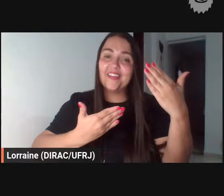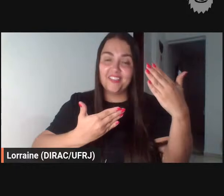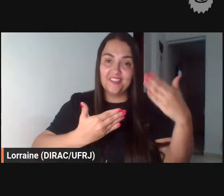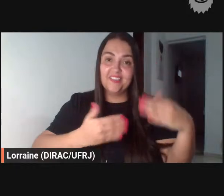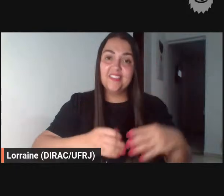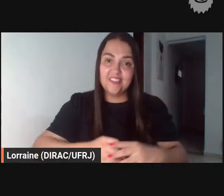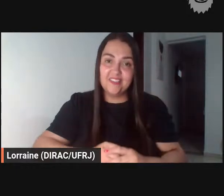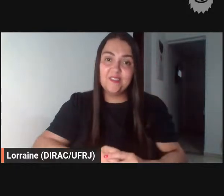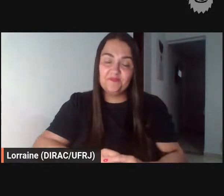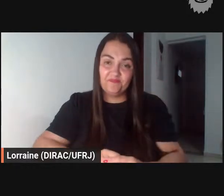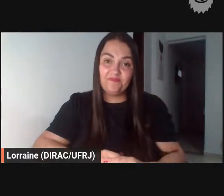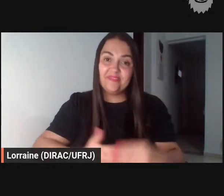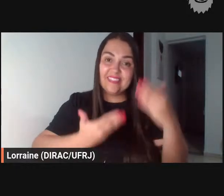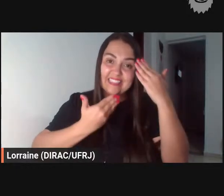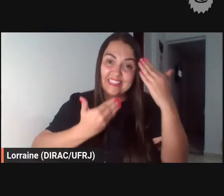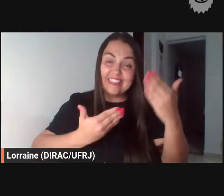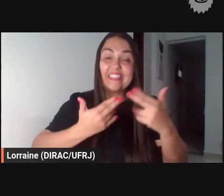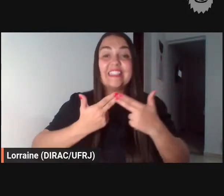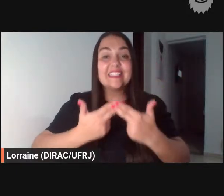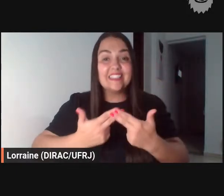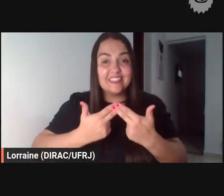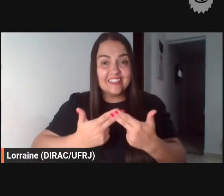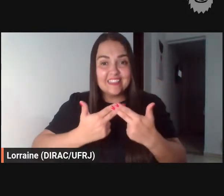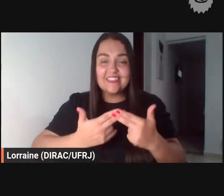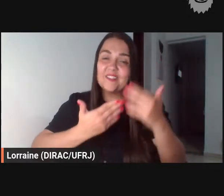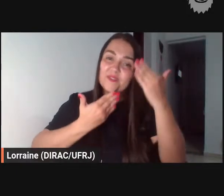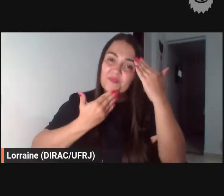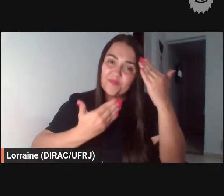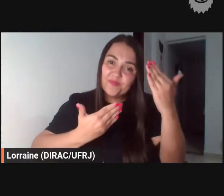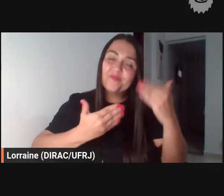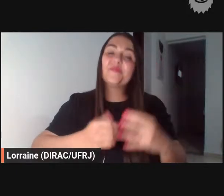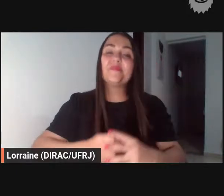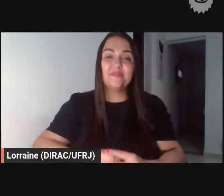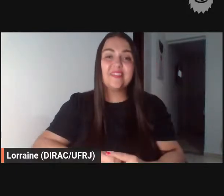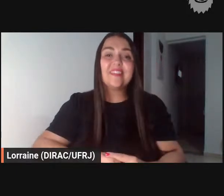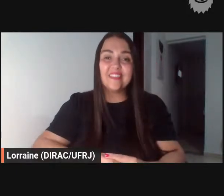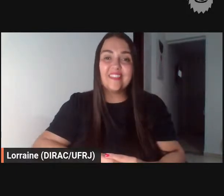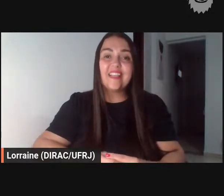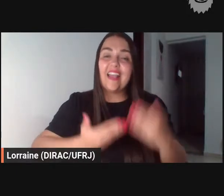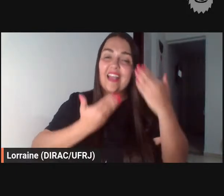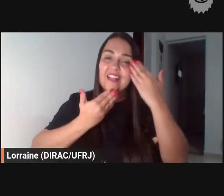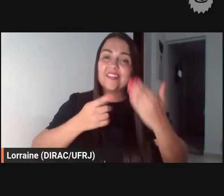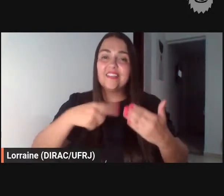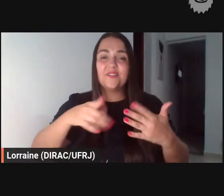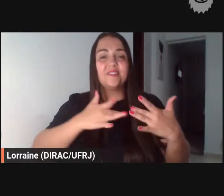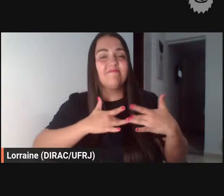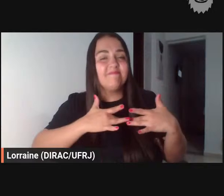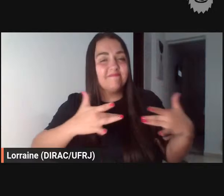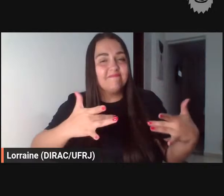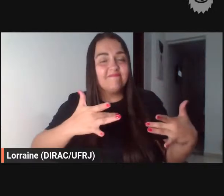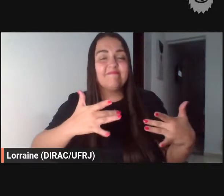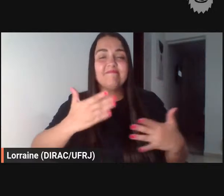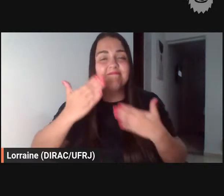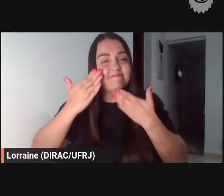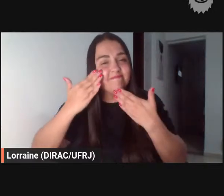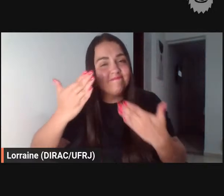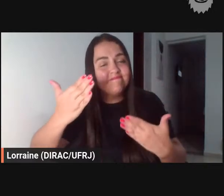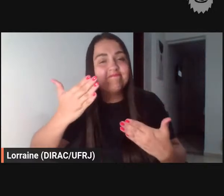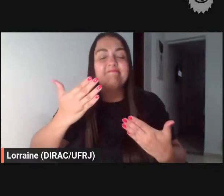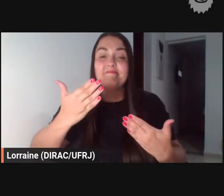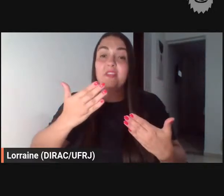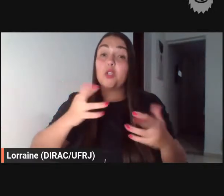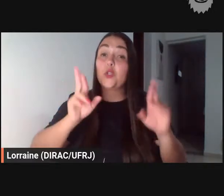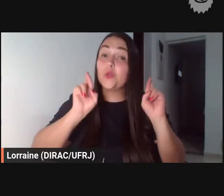paciência agradecendo agradecendo aí a gentileza certo e espero que vocês